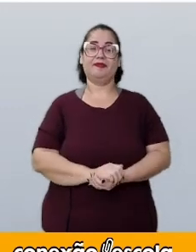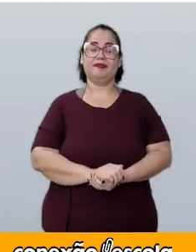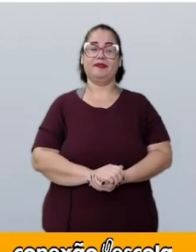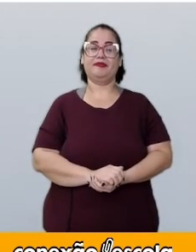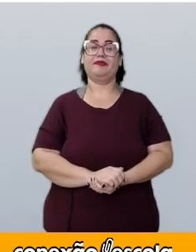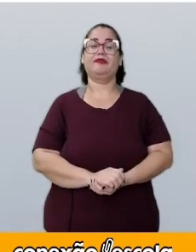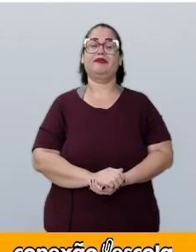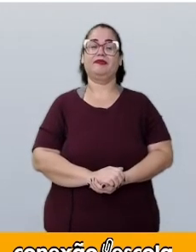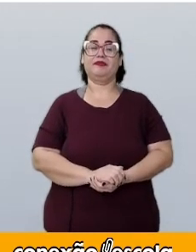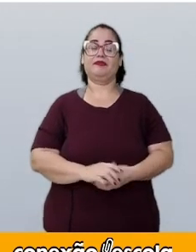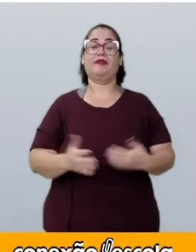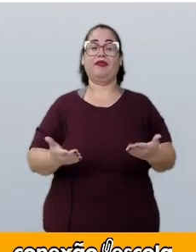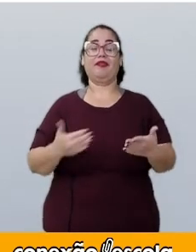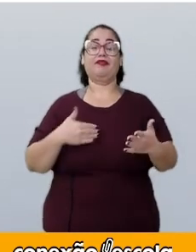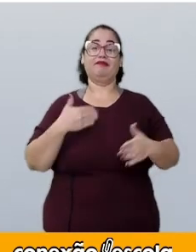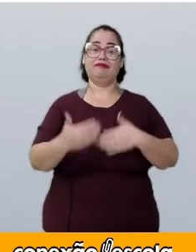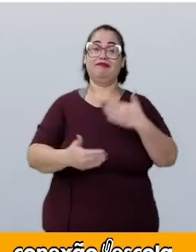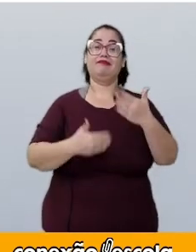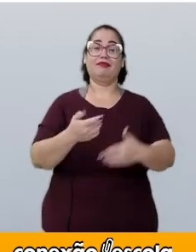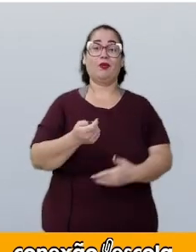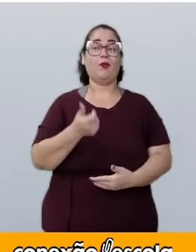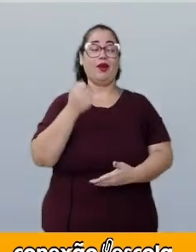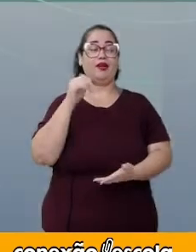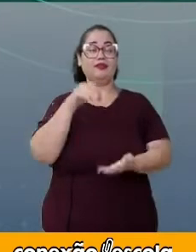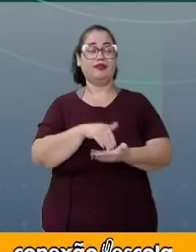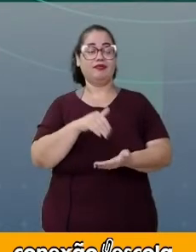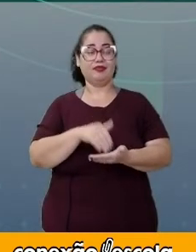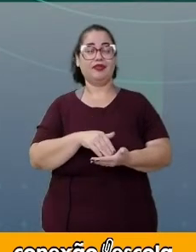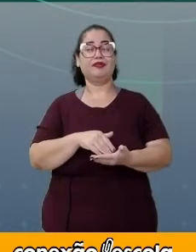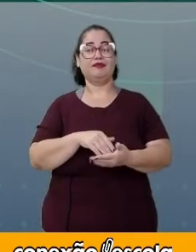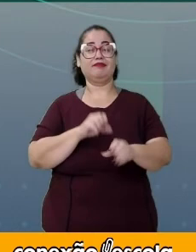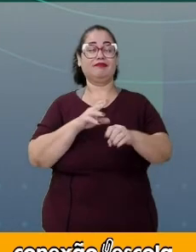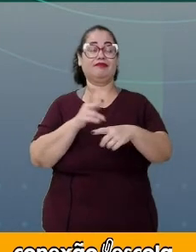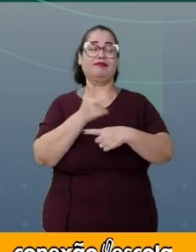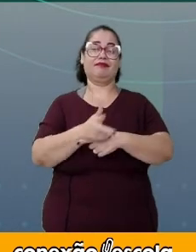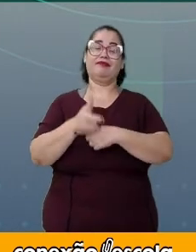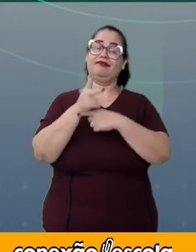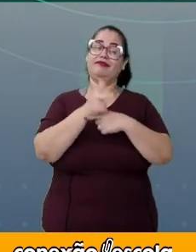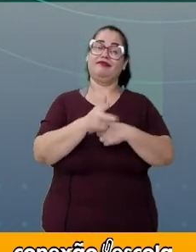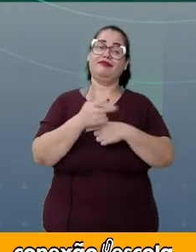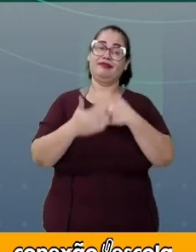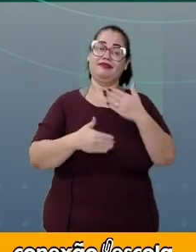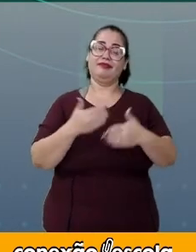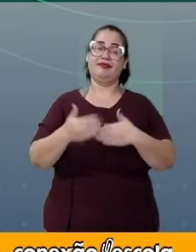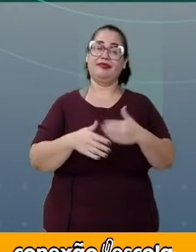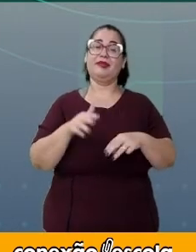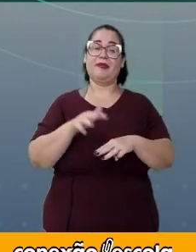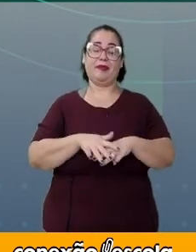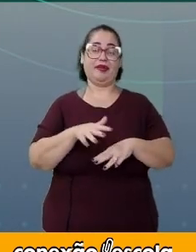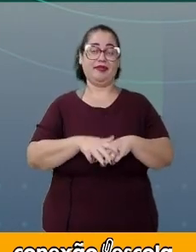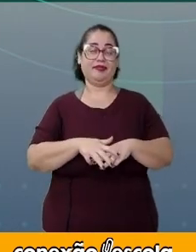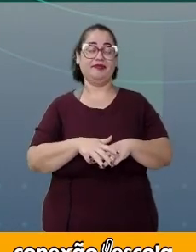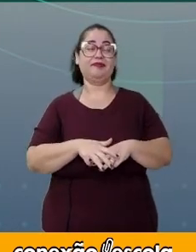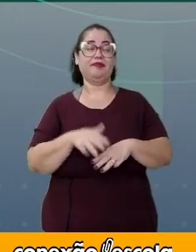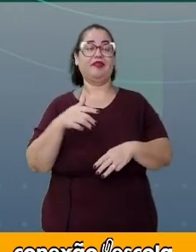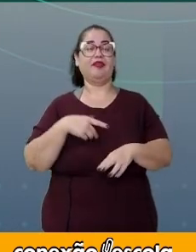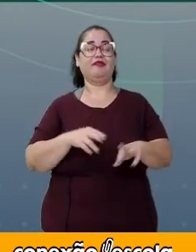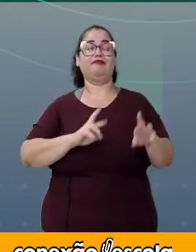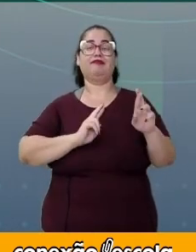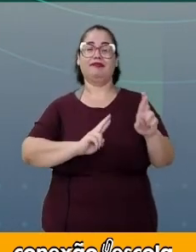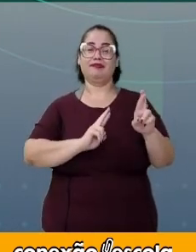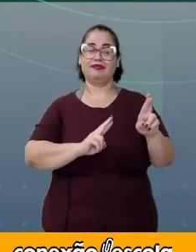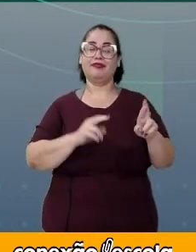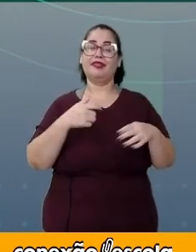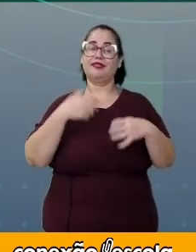Bom, estamos caminhando para o final de mais uma videoaula de matemática. Eu espero